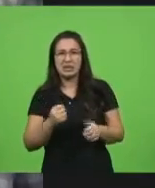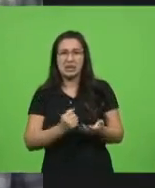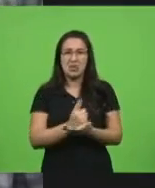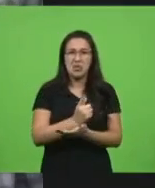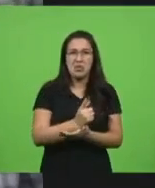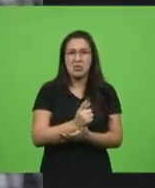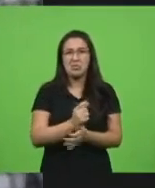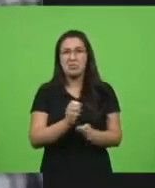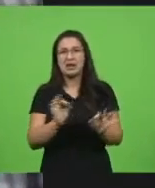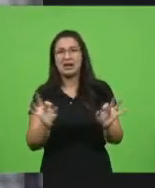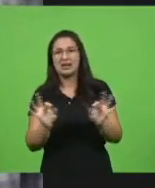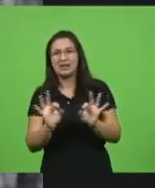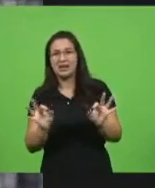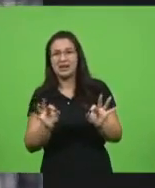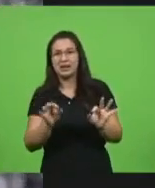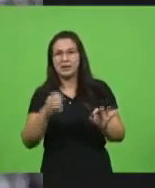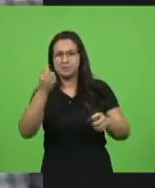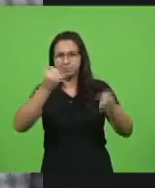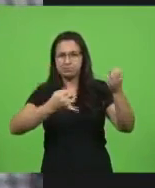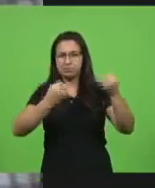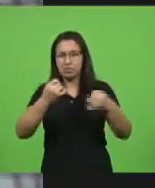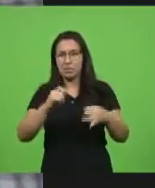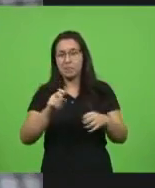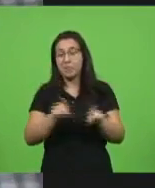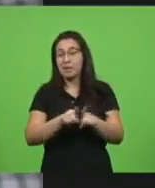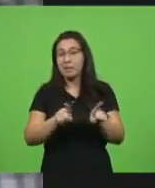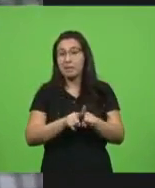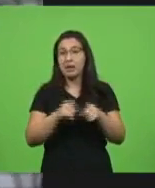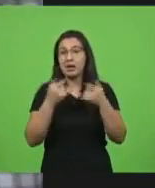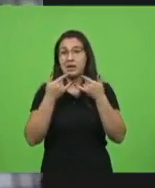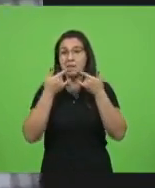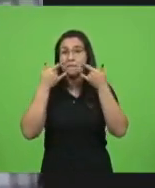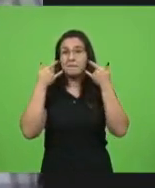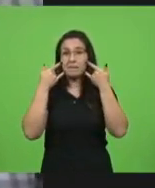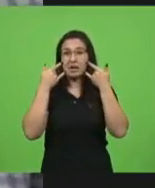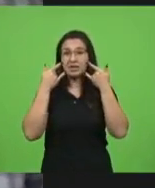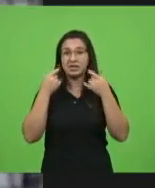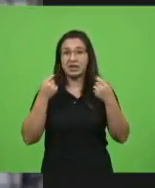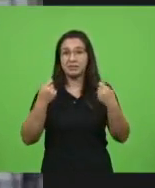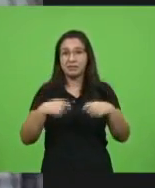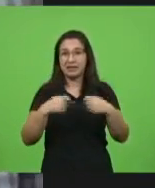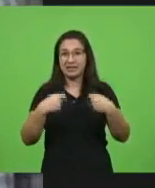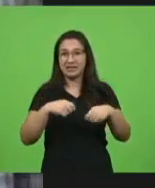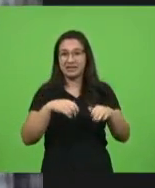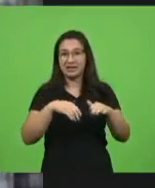mãe, a máscara era para enfiar naquele lugar.